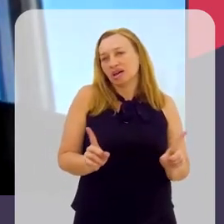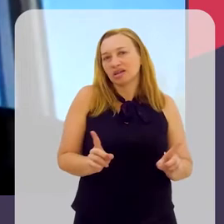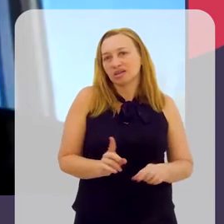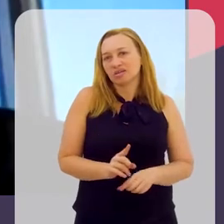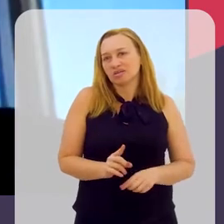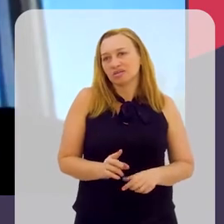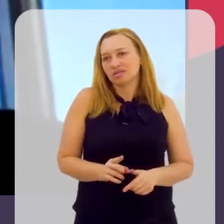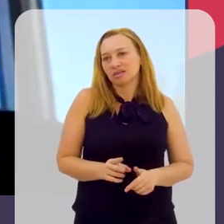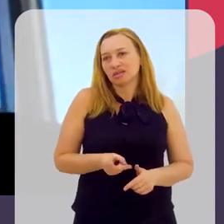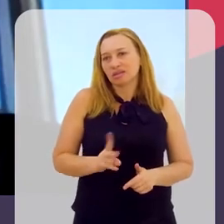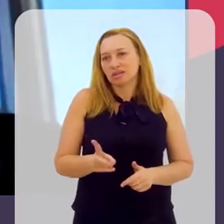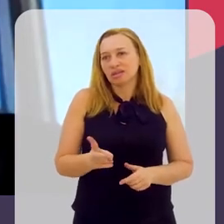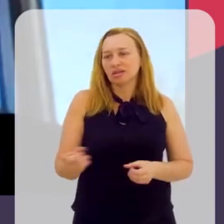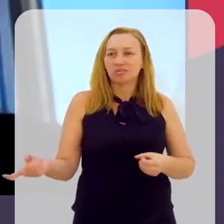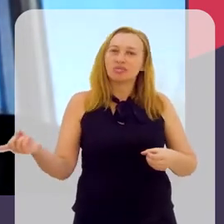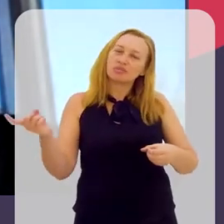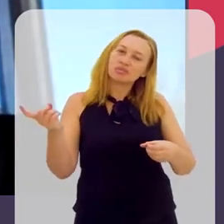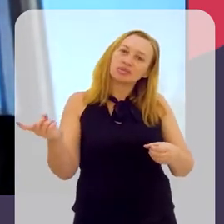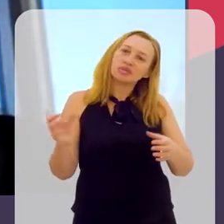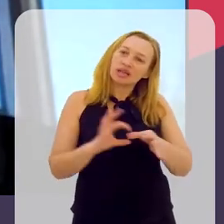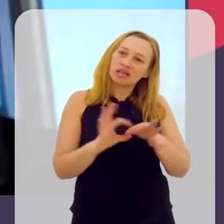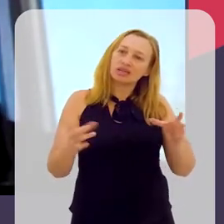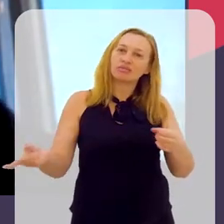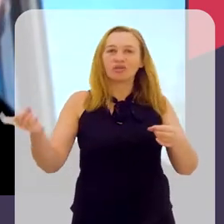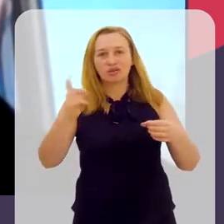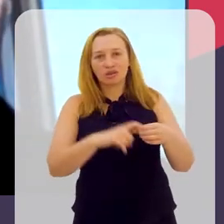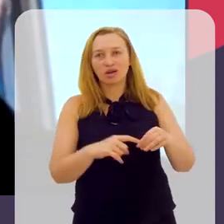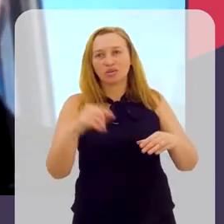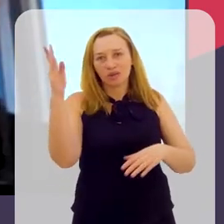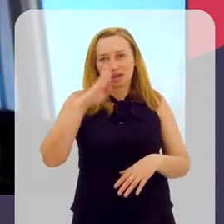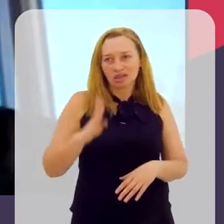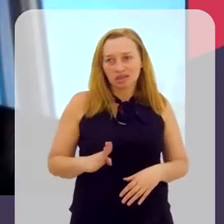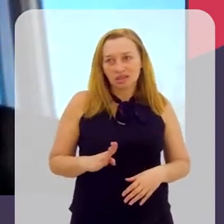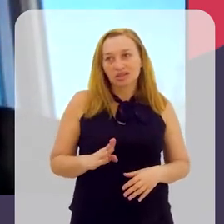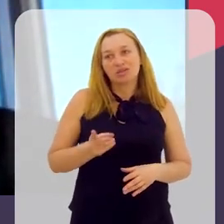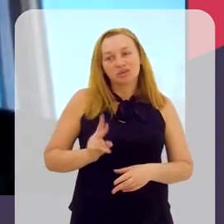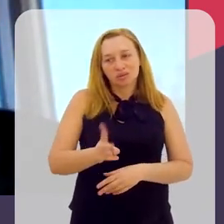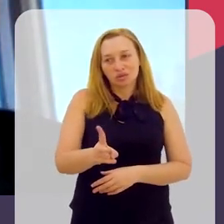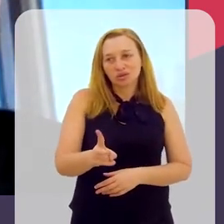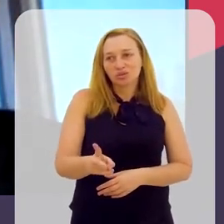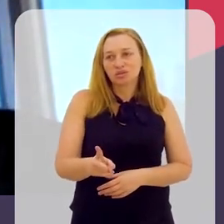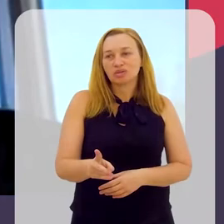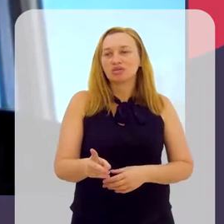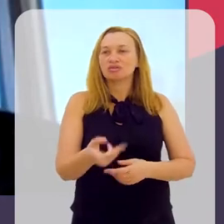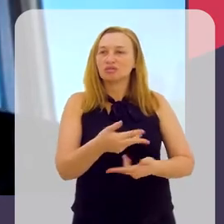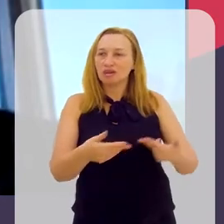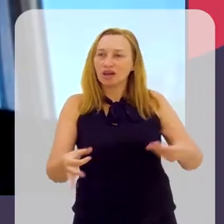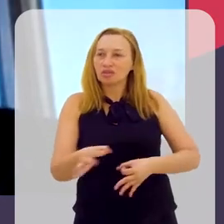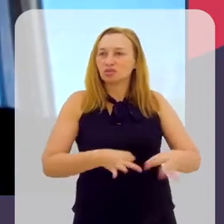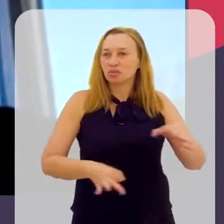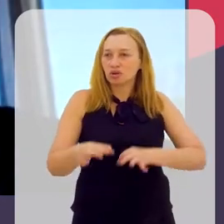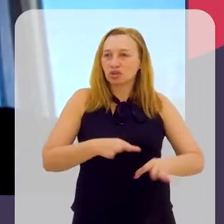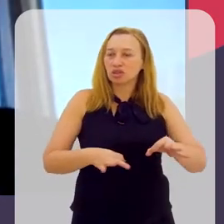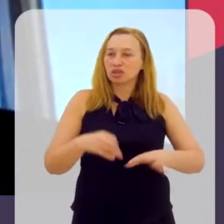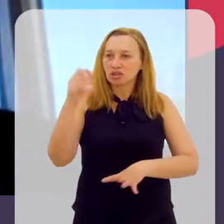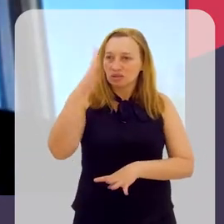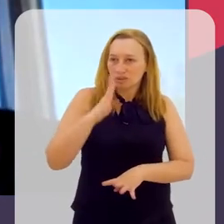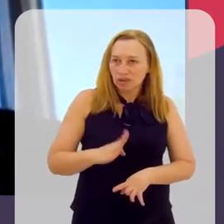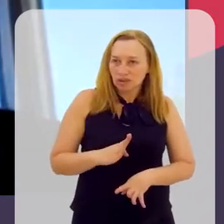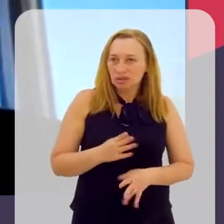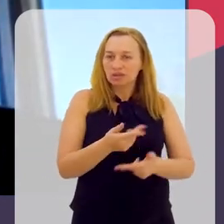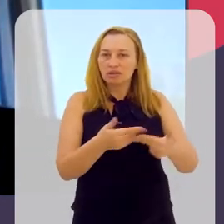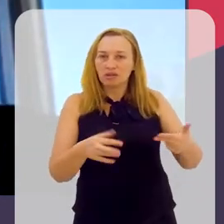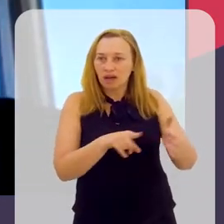Mas sempre aberto a voltar para o Brasil e eu continuo participando de vários projetos no